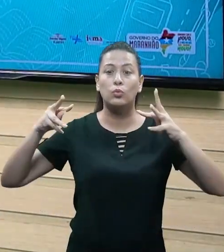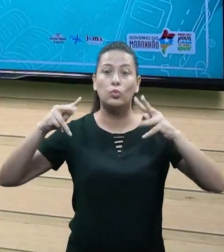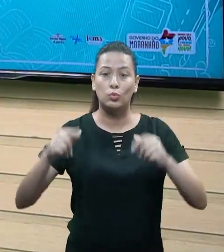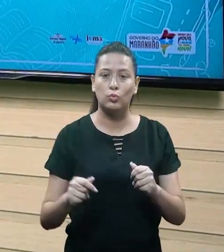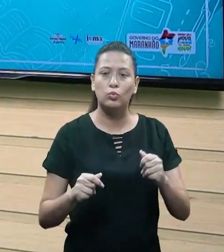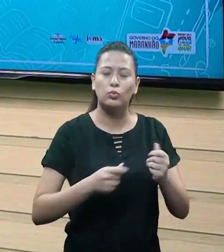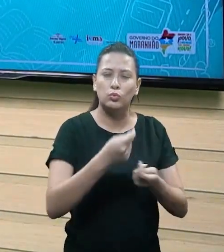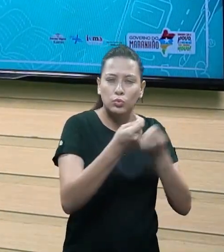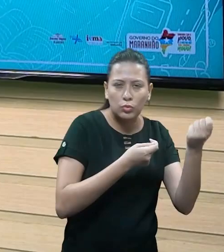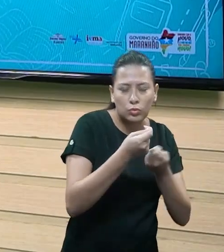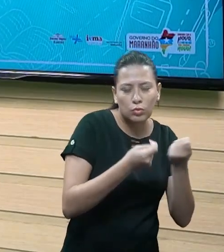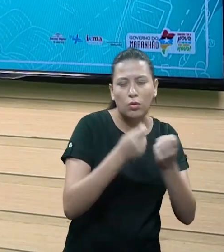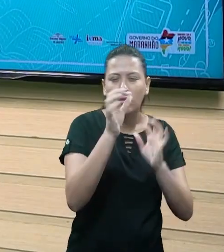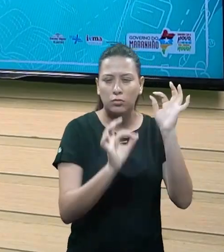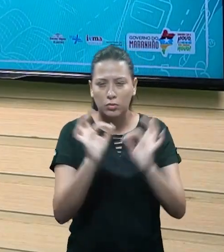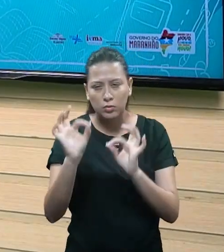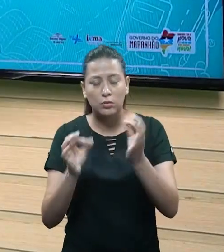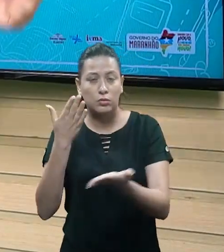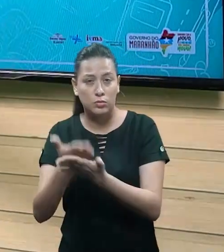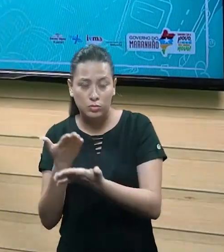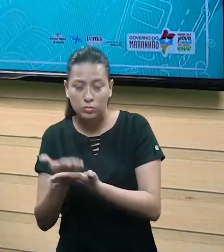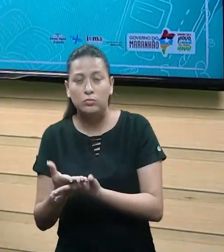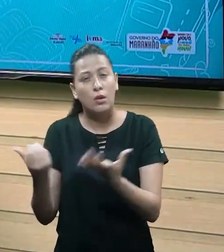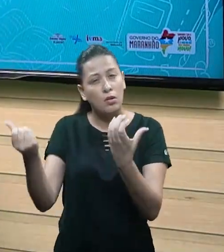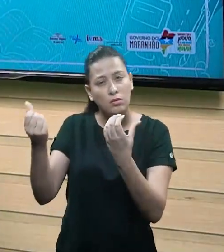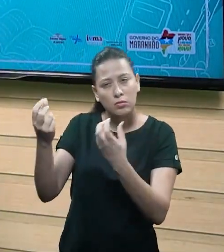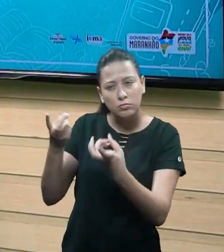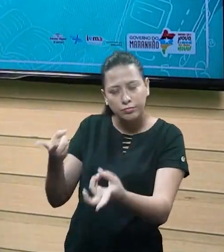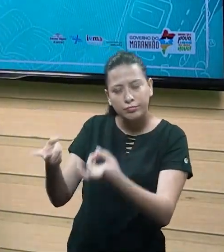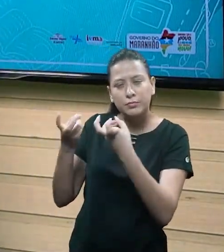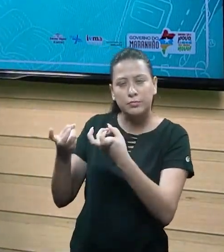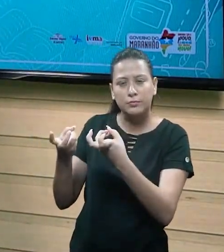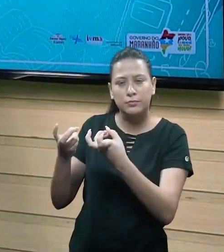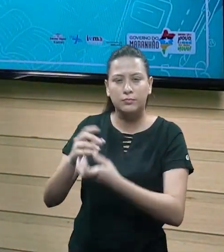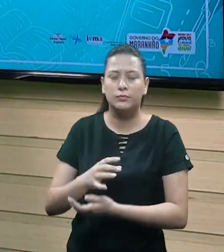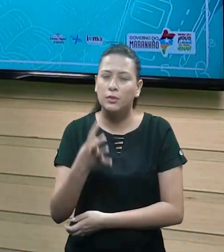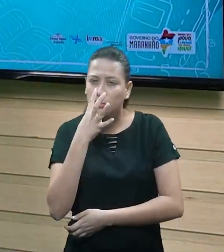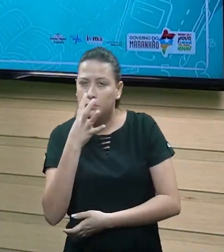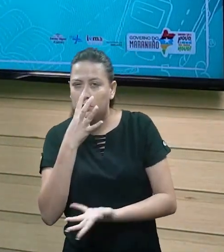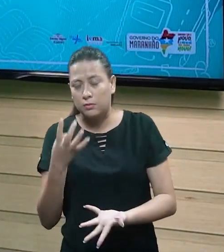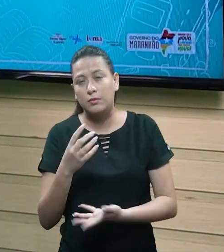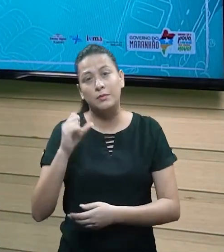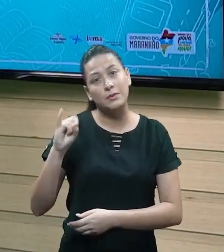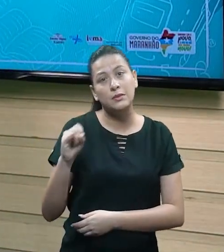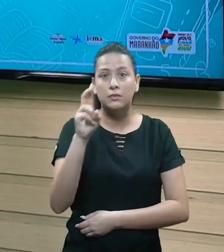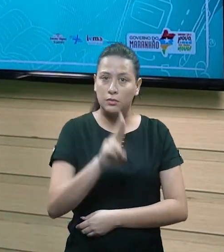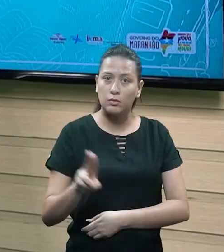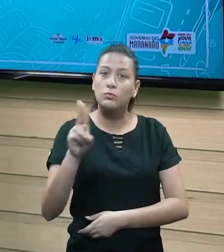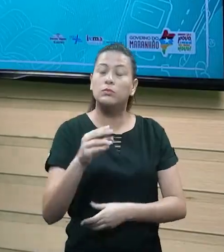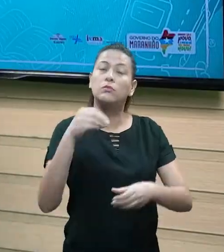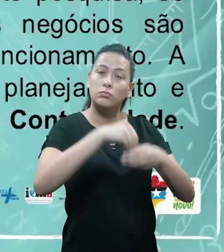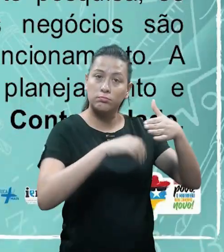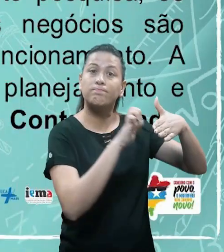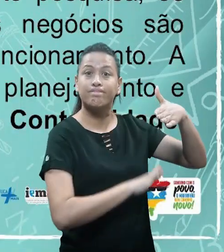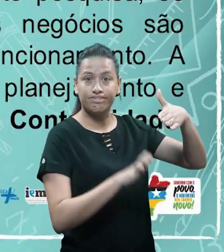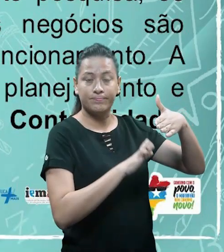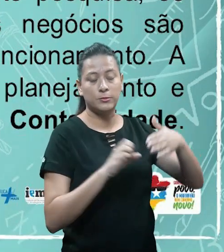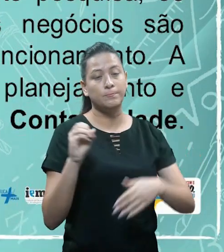aqui, ó. Se tudo que foi controlado, organizado, estudado e avaliado está sendo aplicado na situação da instituição, ok?